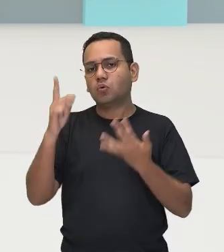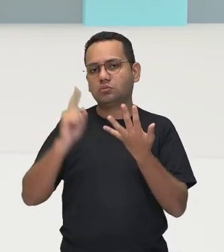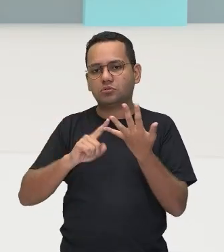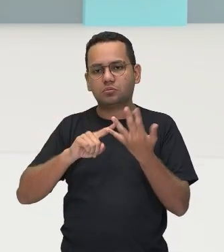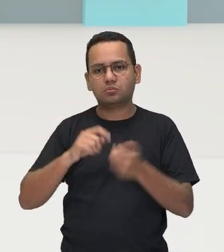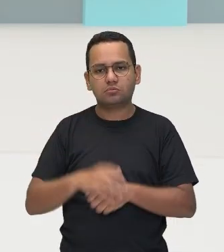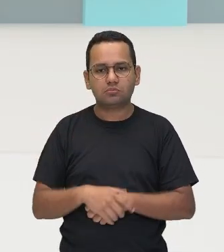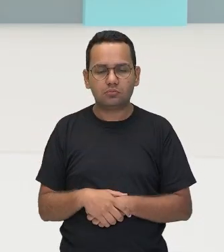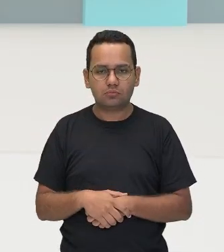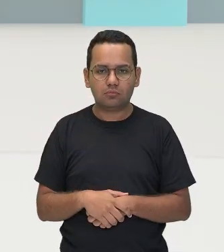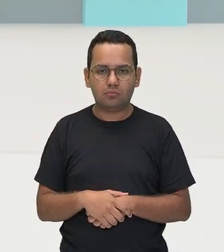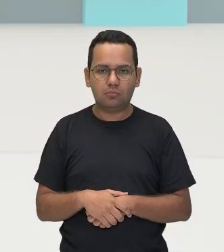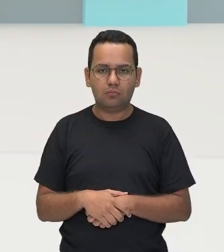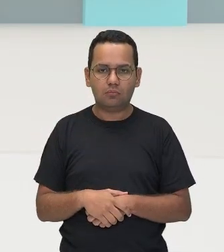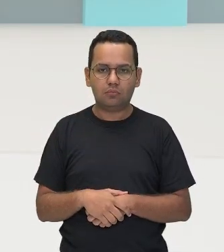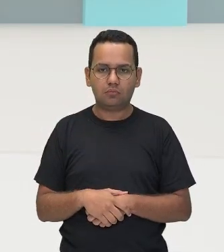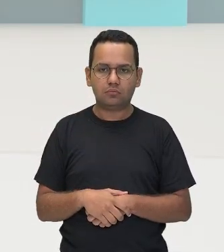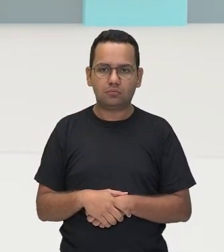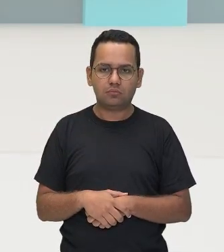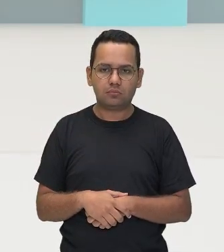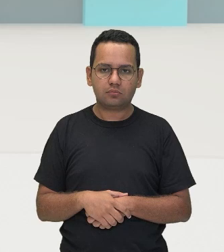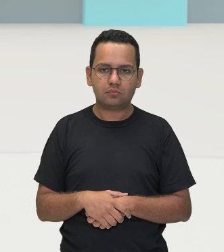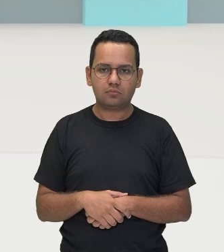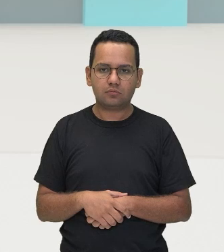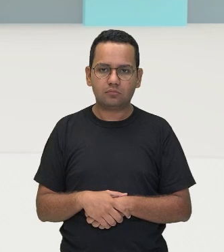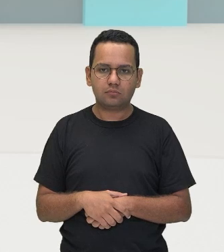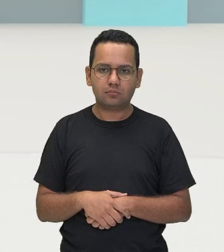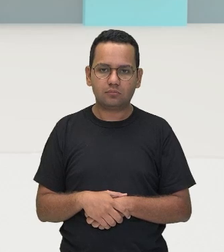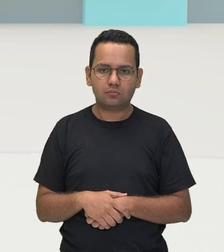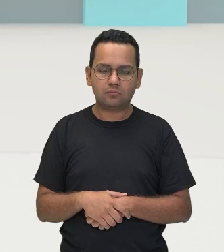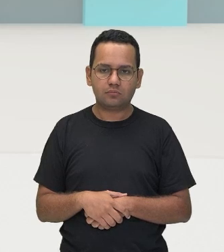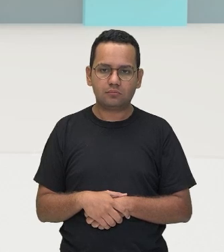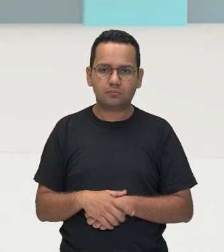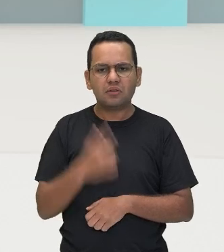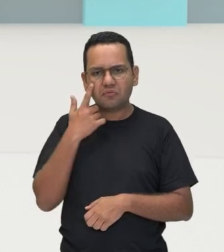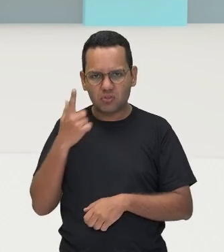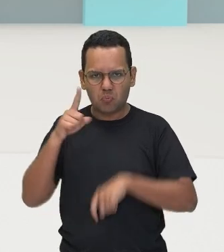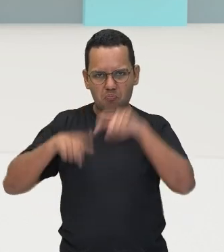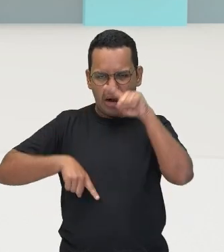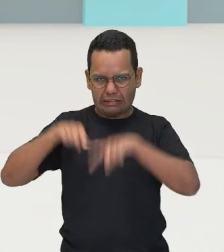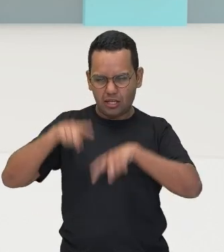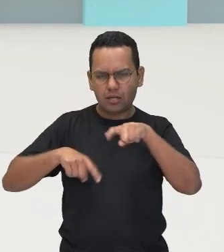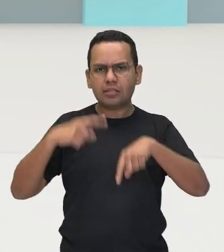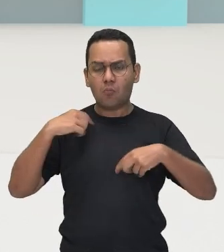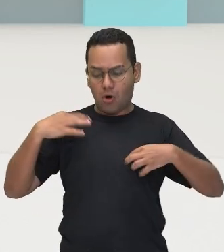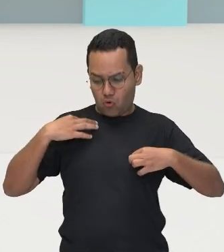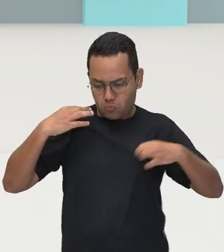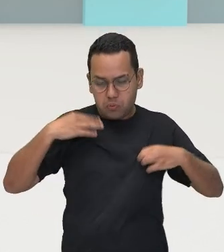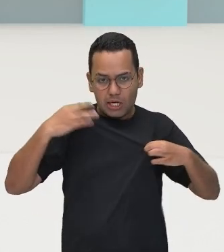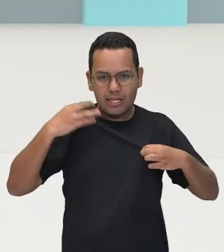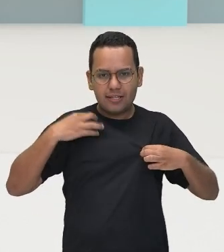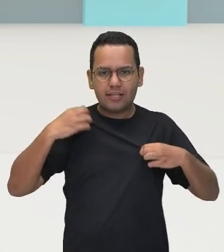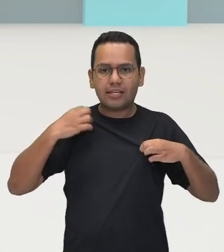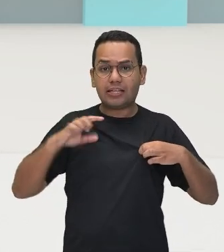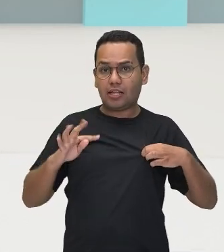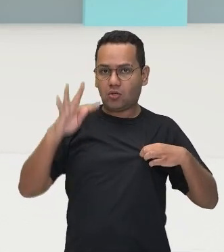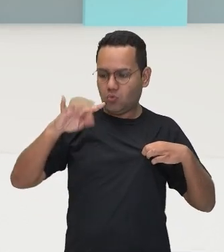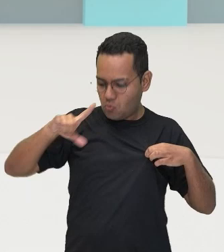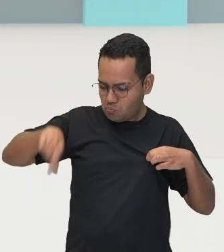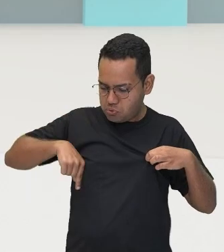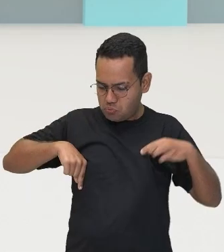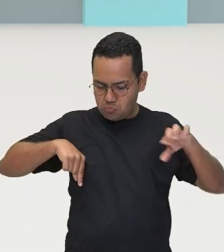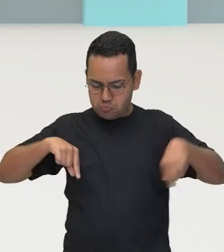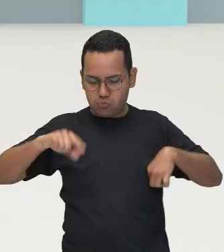rastreador de desempenho. Aí, no caso, vocês estão vendo, que a menina, ela tá usando tipo uniforme pra poder fazer um